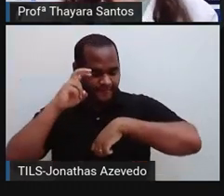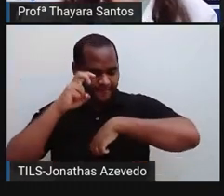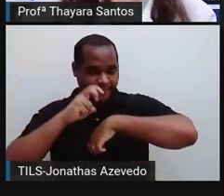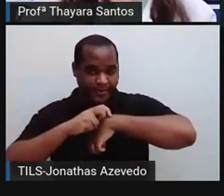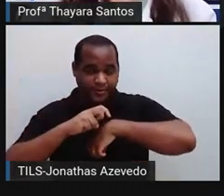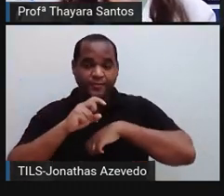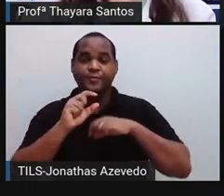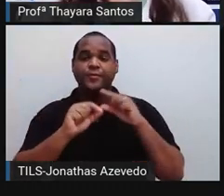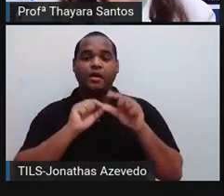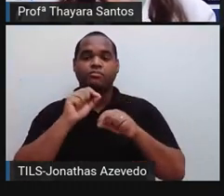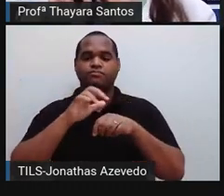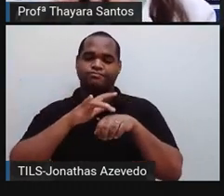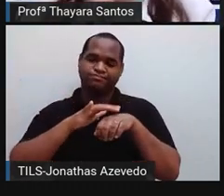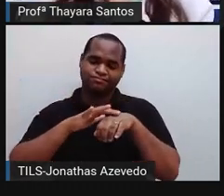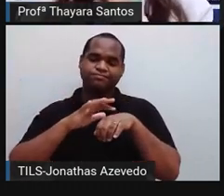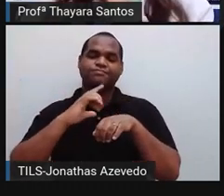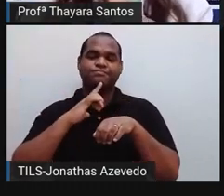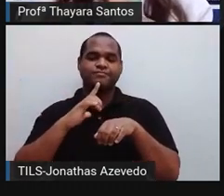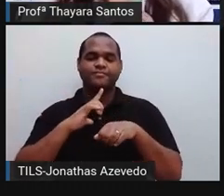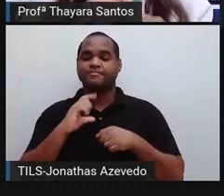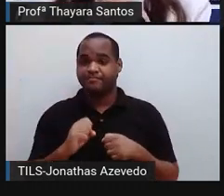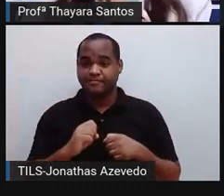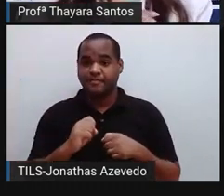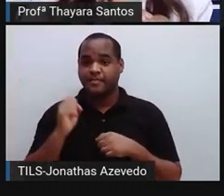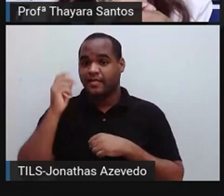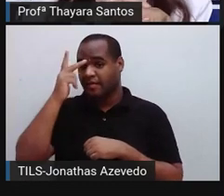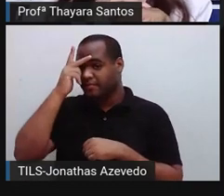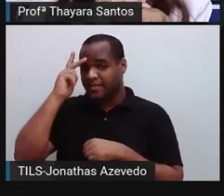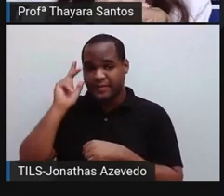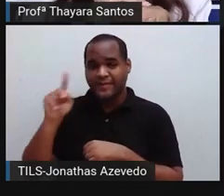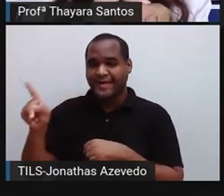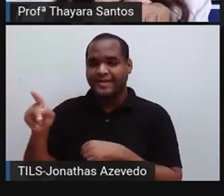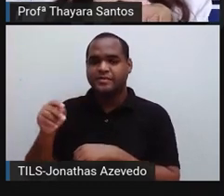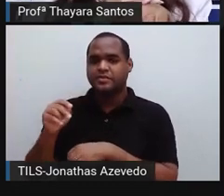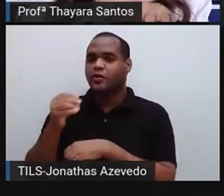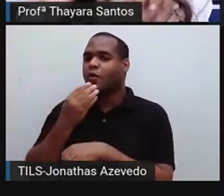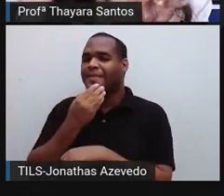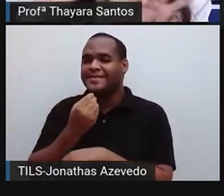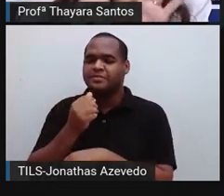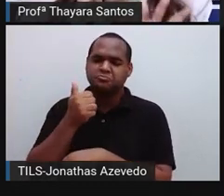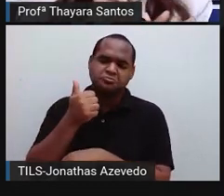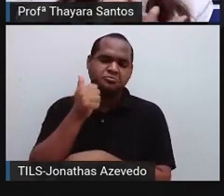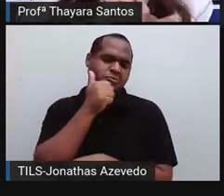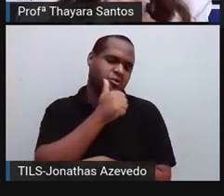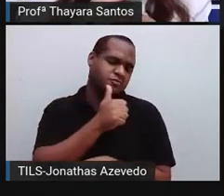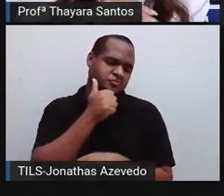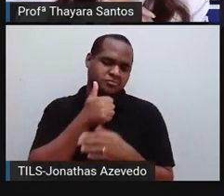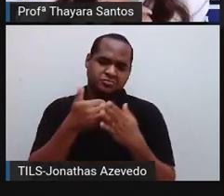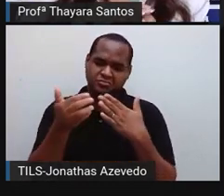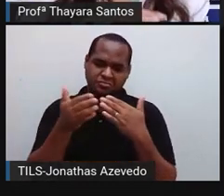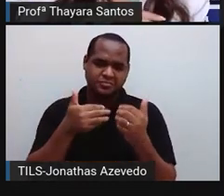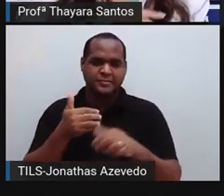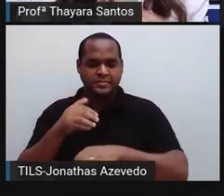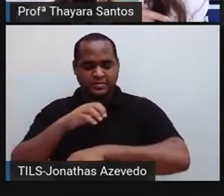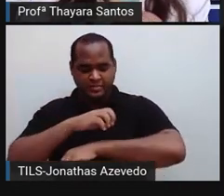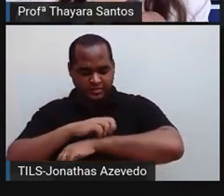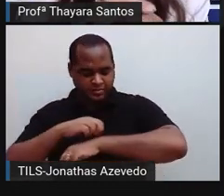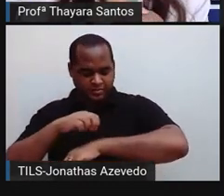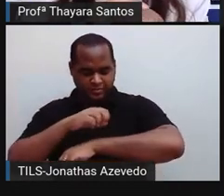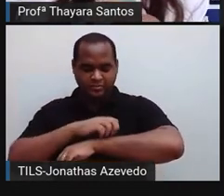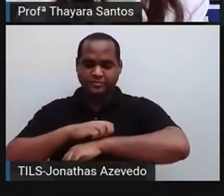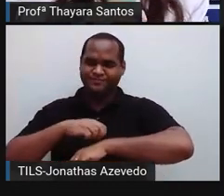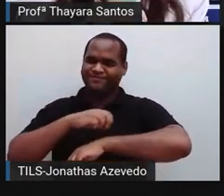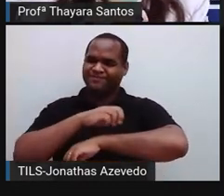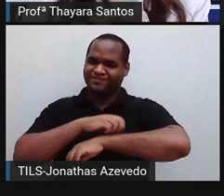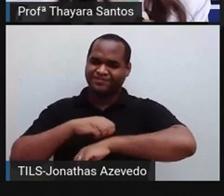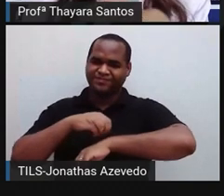esse protozoário. Quando o ser humano vai lá e coça, porque depois que o barbeiro morde e coça ali naquele local,